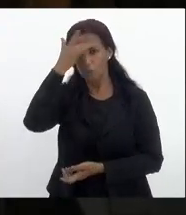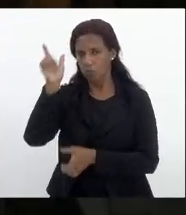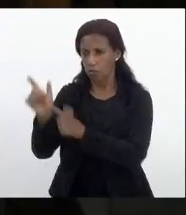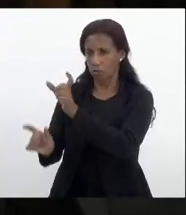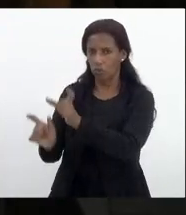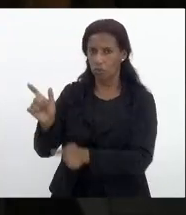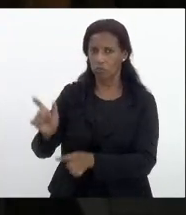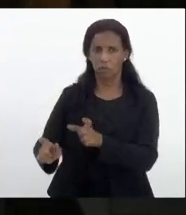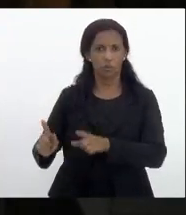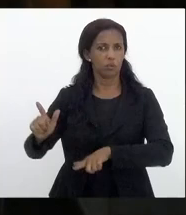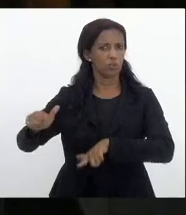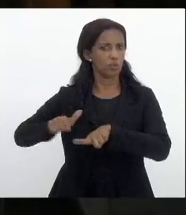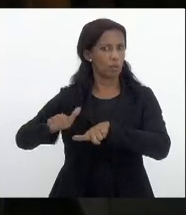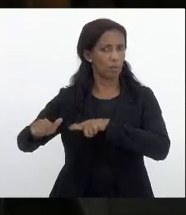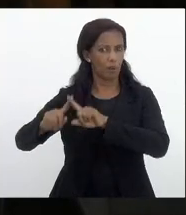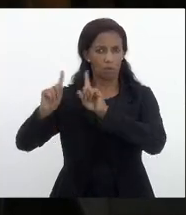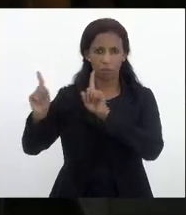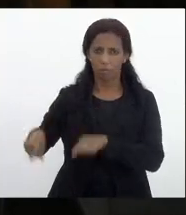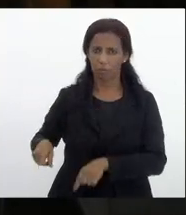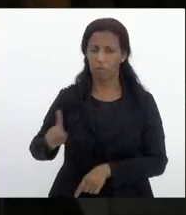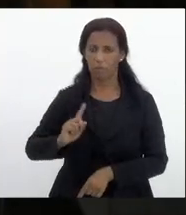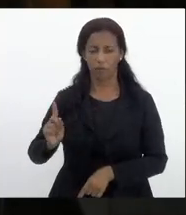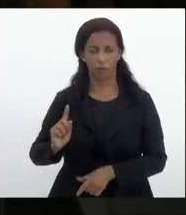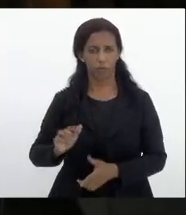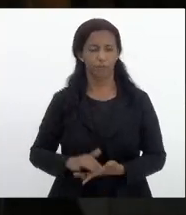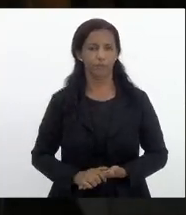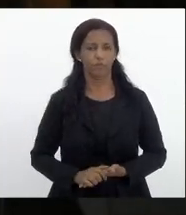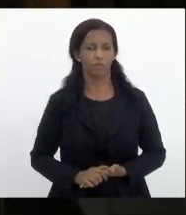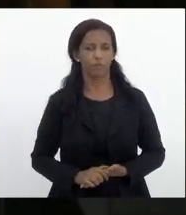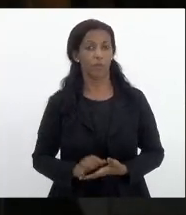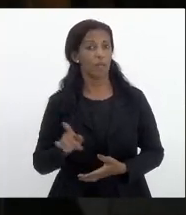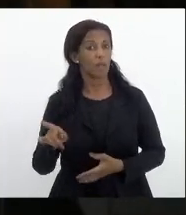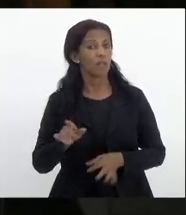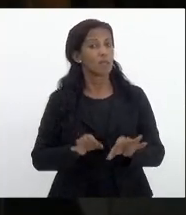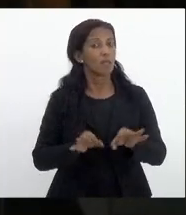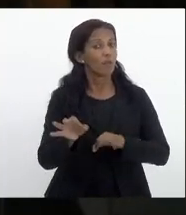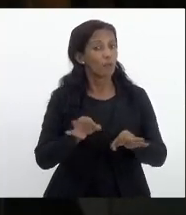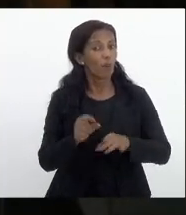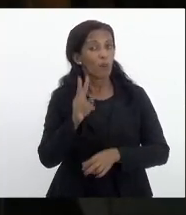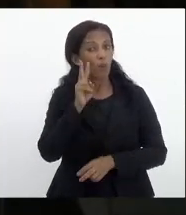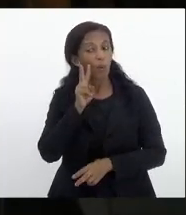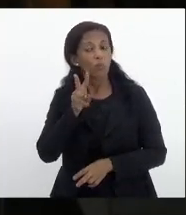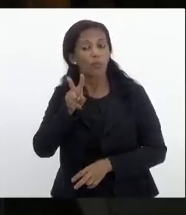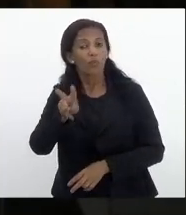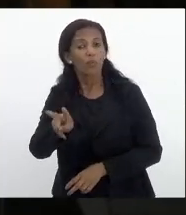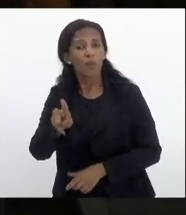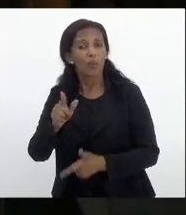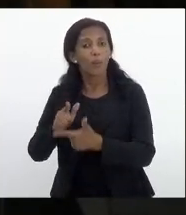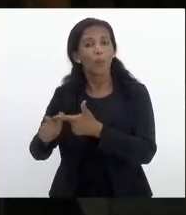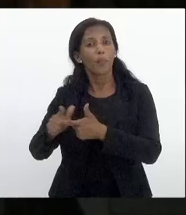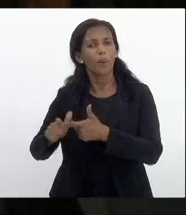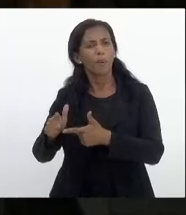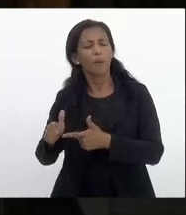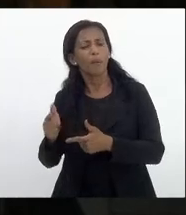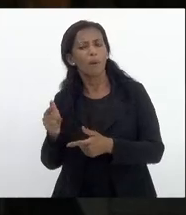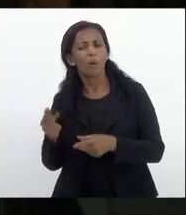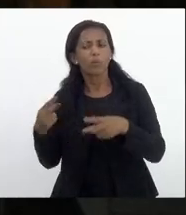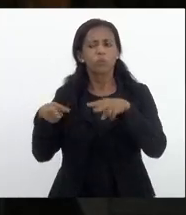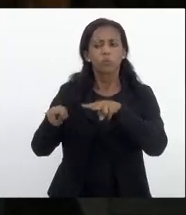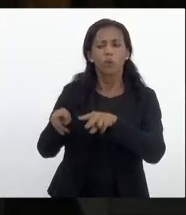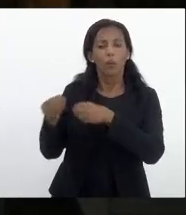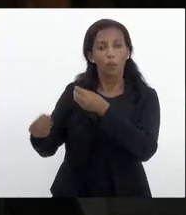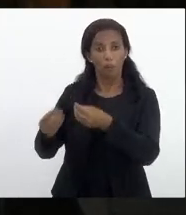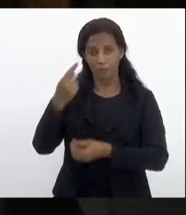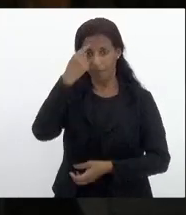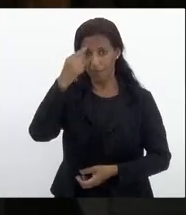públicos dessa maneira como é que estamos vendo o problema na semana